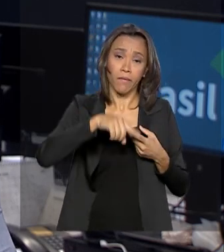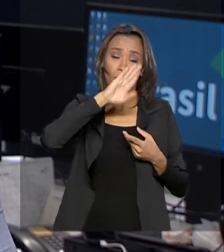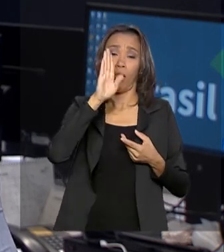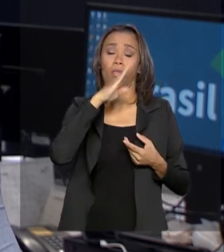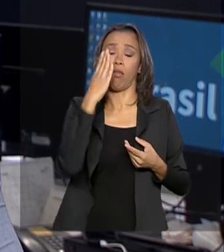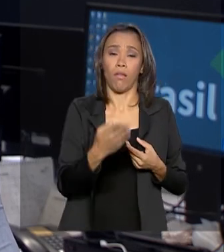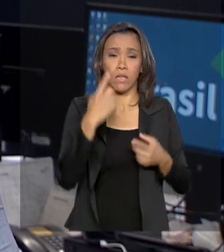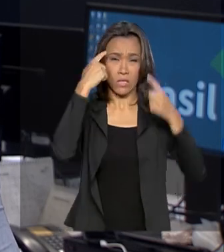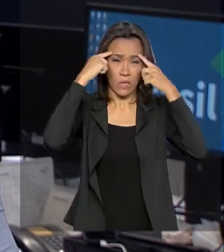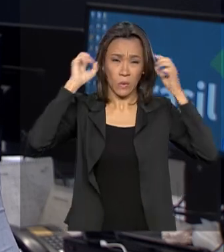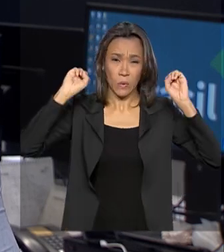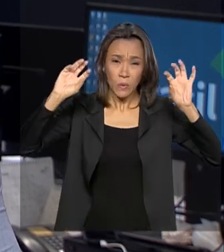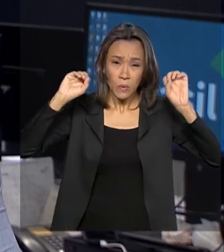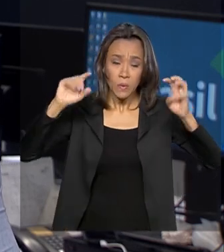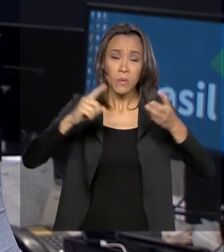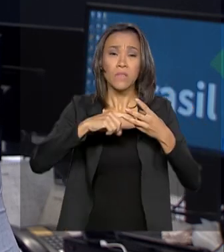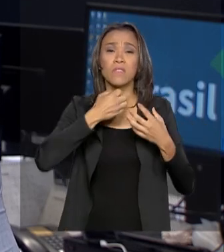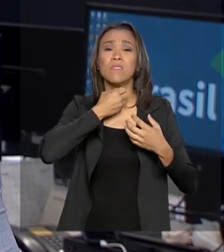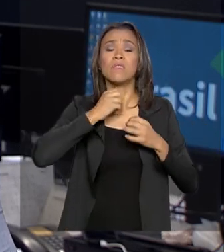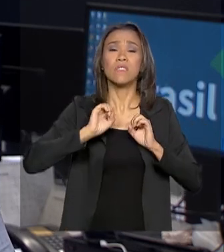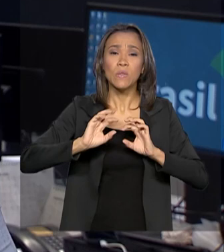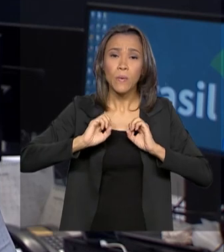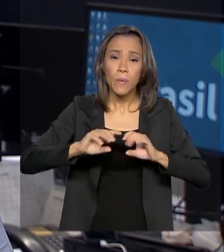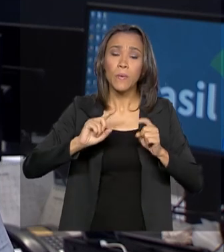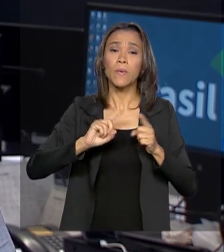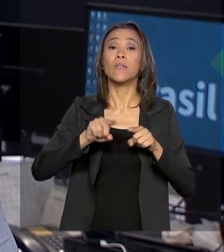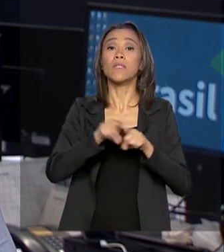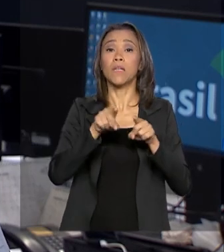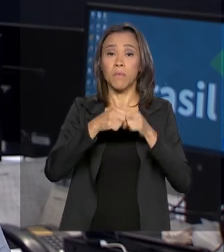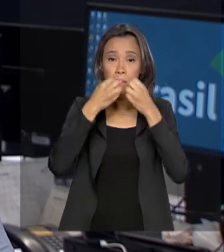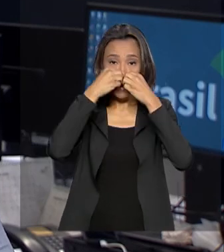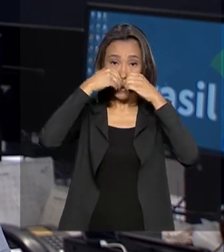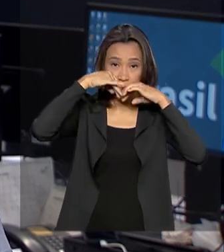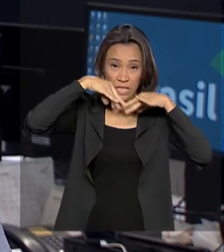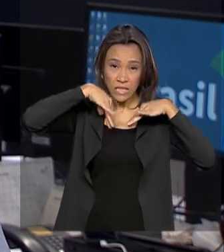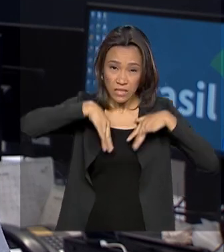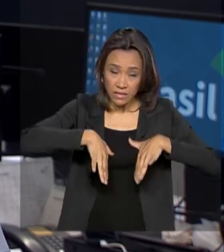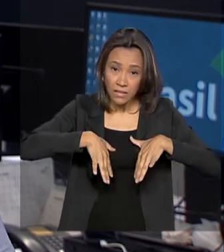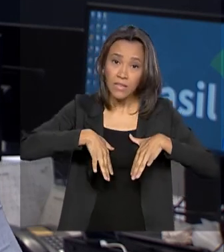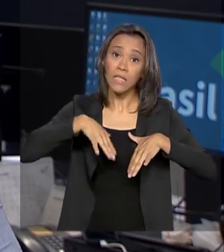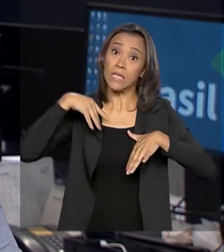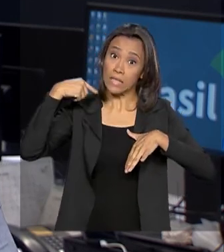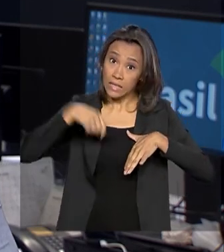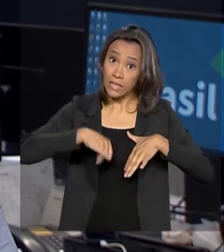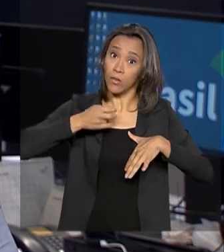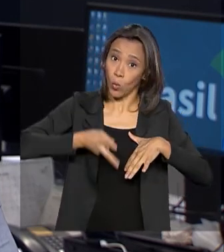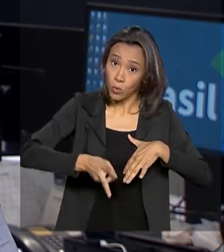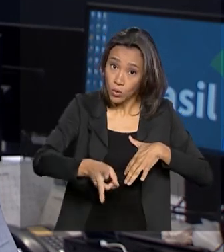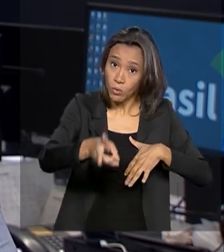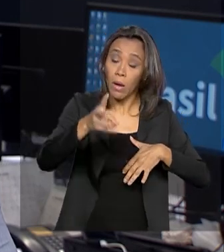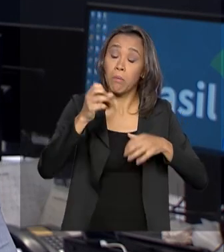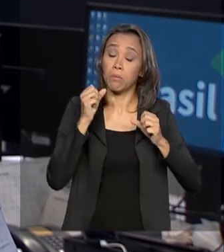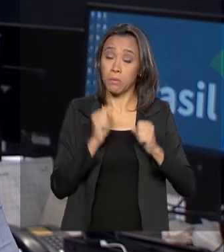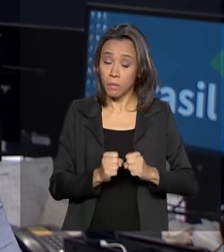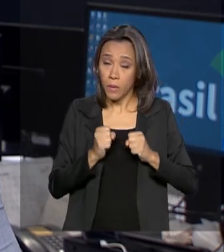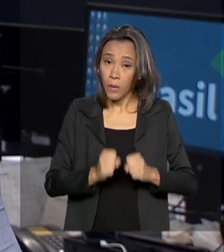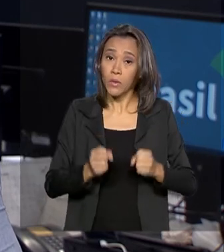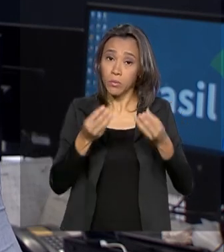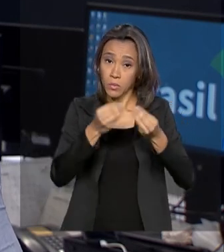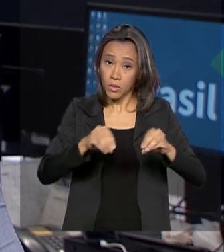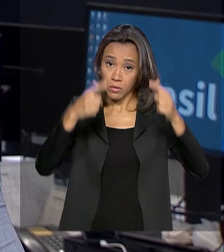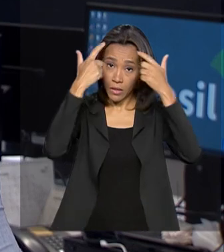dor de cabeça, dor de garganta e sangramento de mucosas. E com a evolução pode haver comprometimento